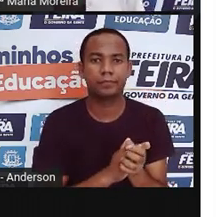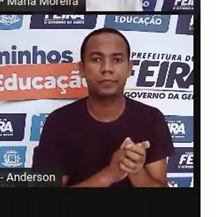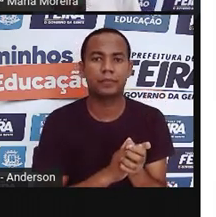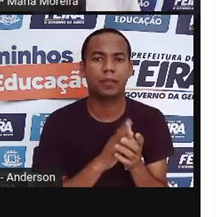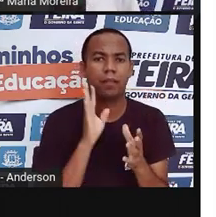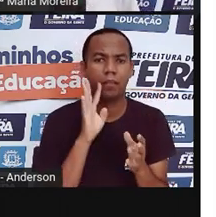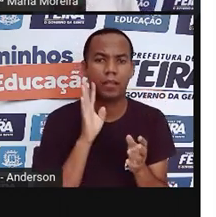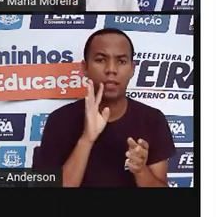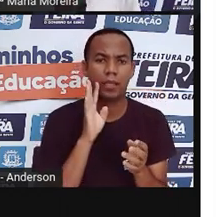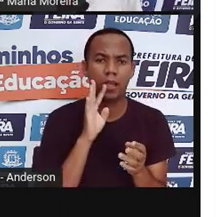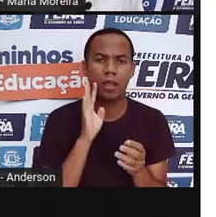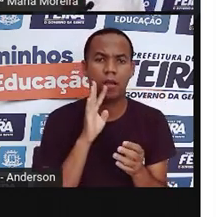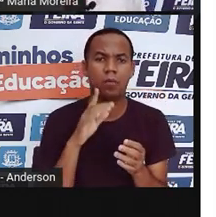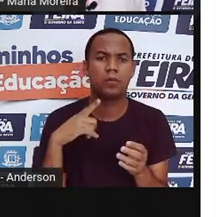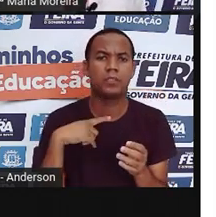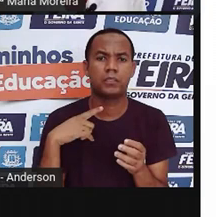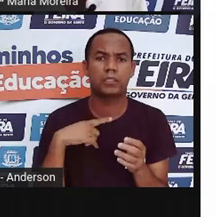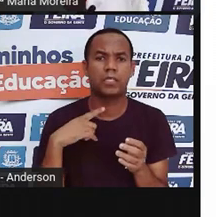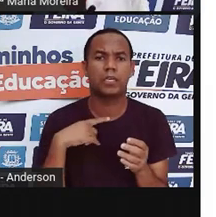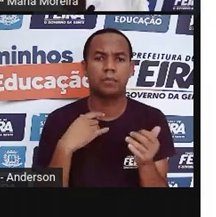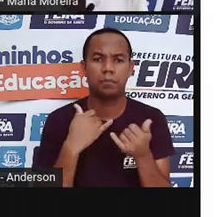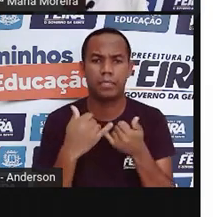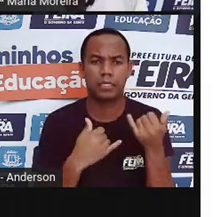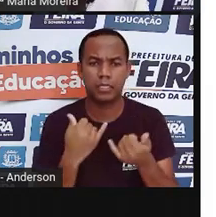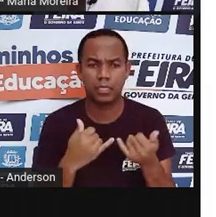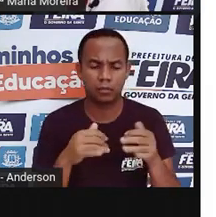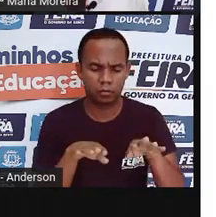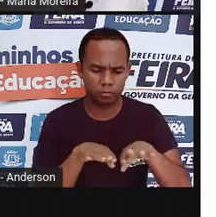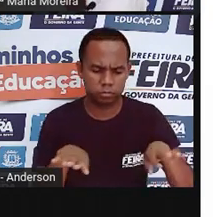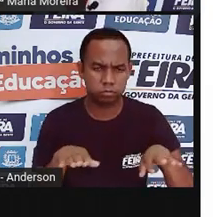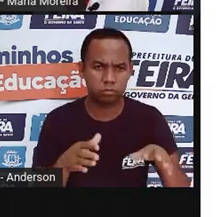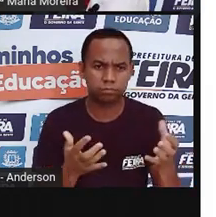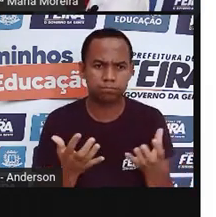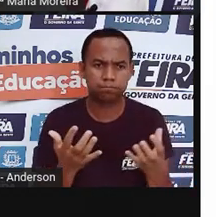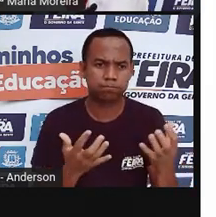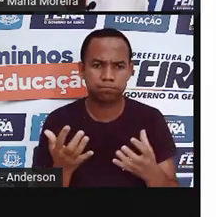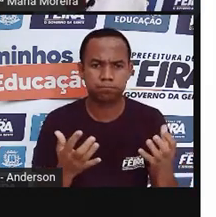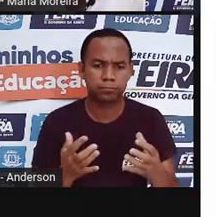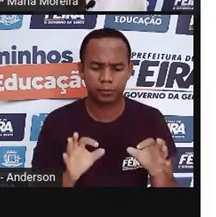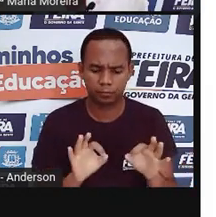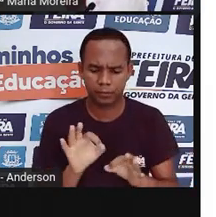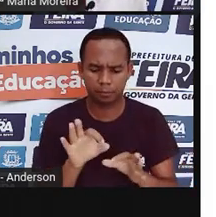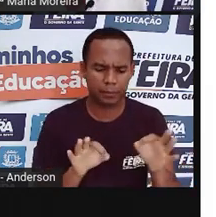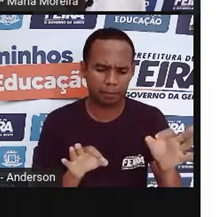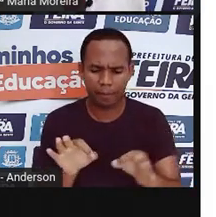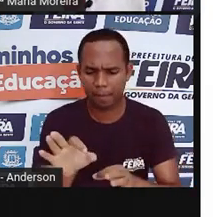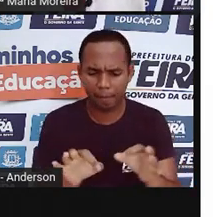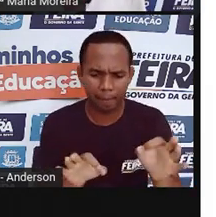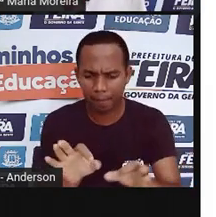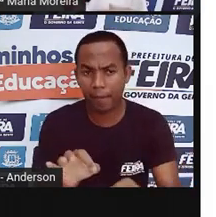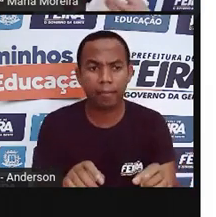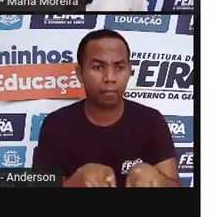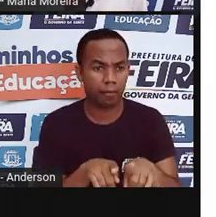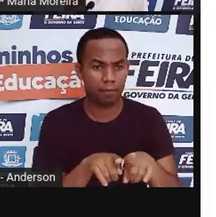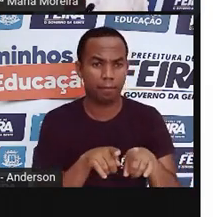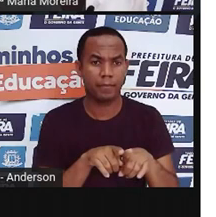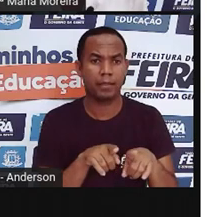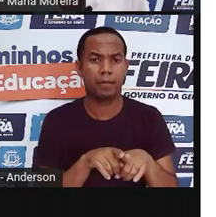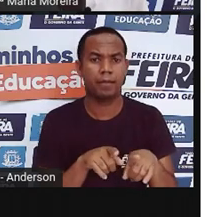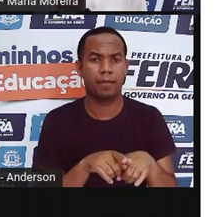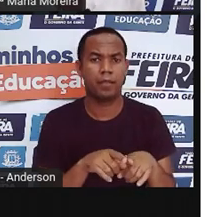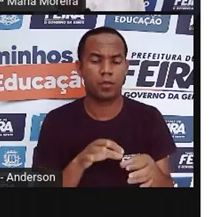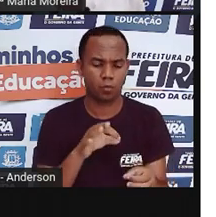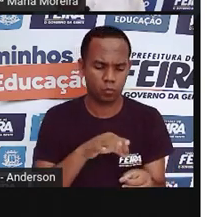Aqui ainda, né? Utilizada em versões de jogos de tabuleiro. Lembra do banco imobiliário? Pronto. Ou peças